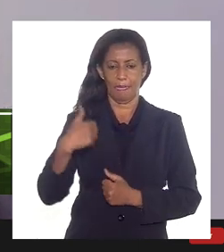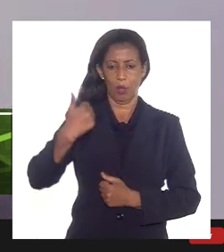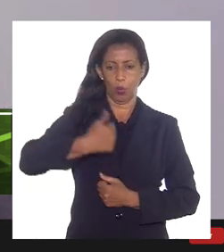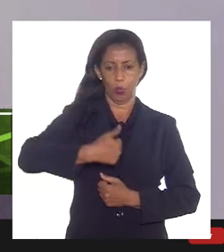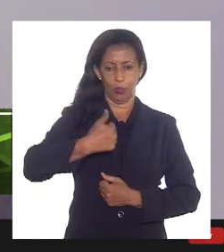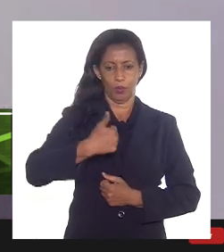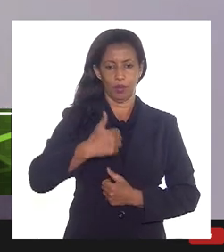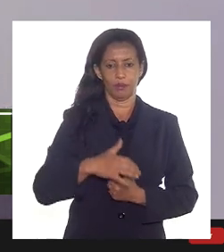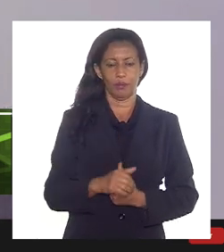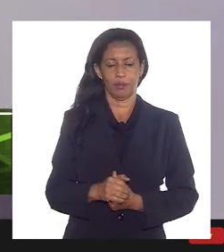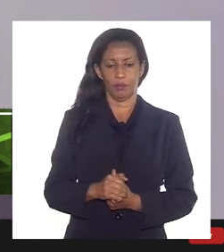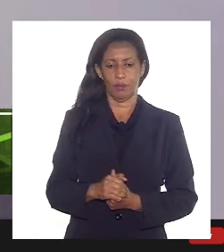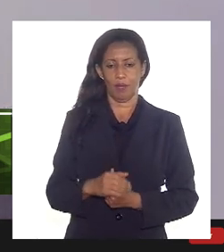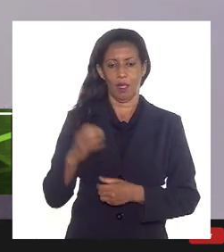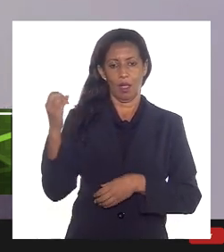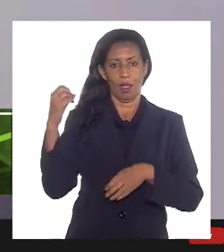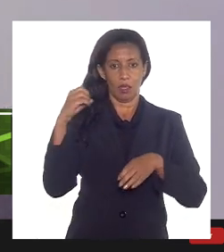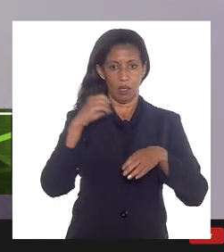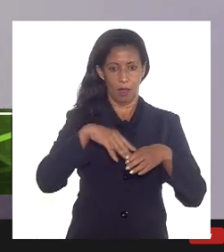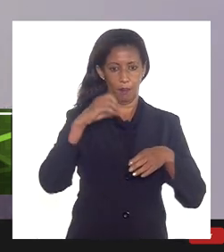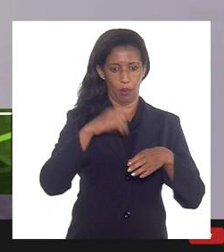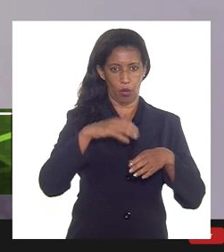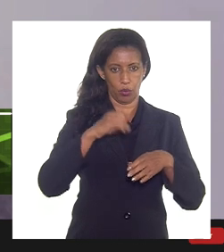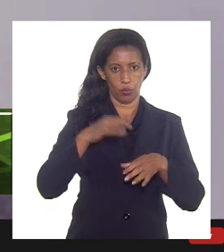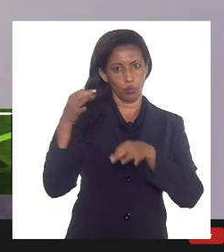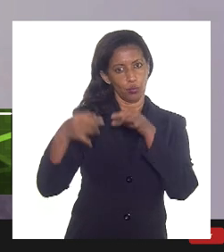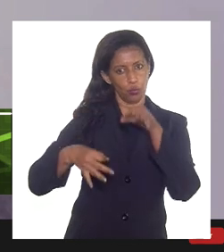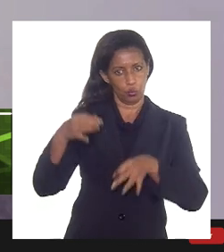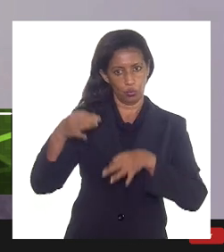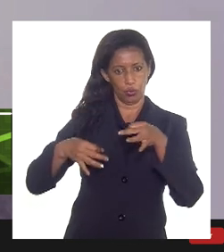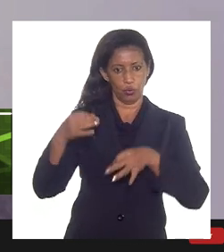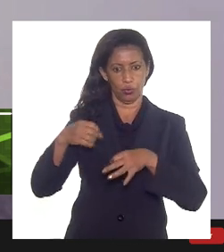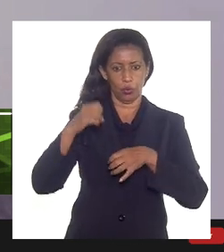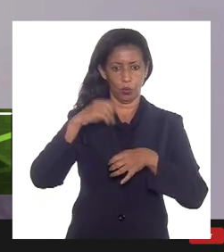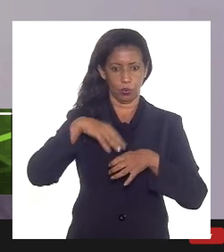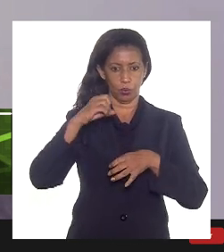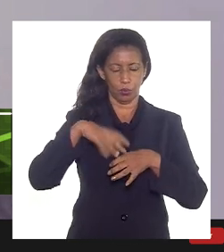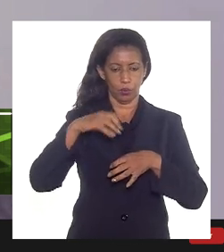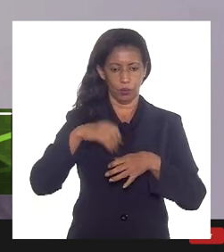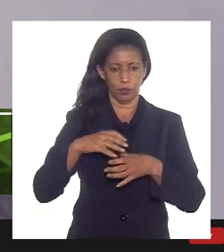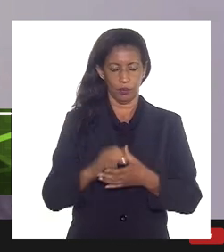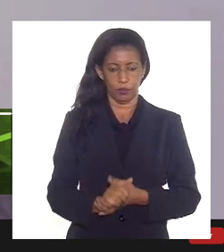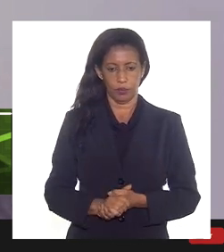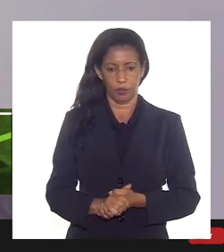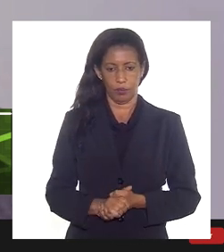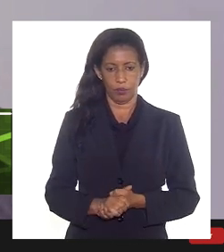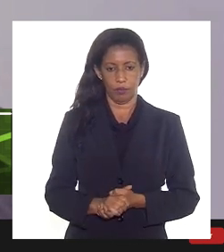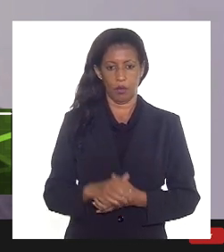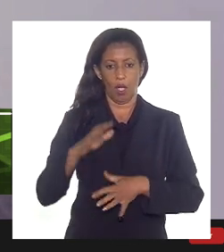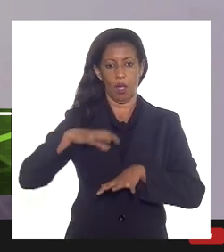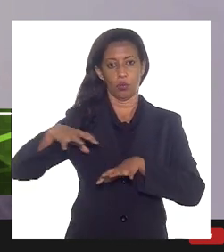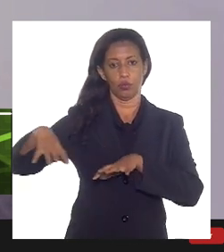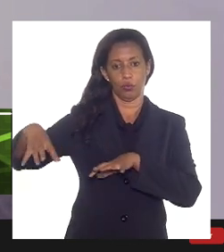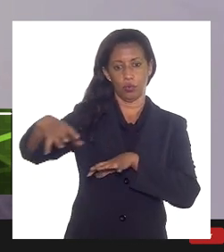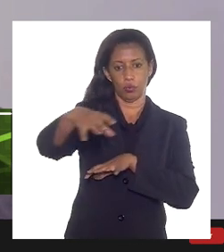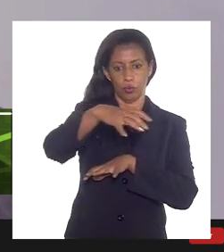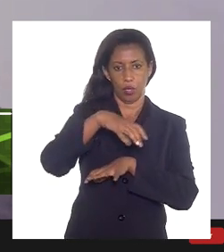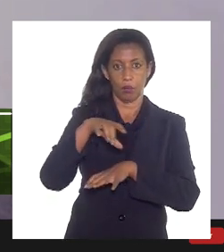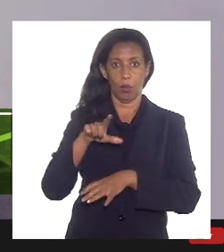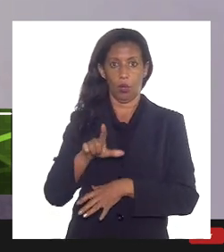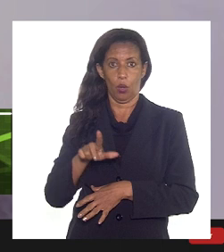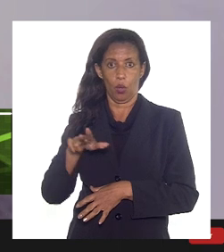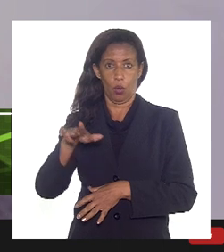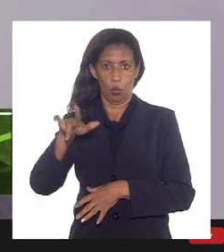é relacionada aos depósitos judiciais vinculados aos supostos campos de Lula,